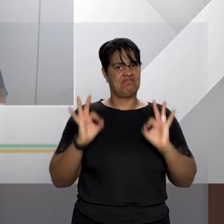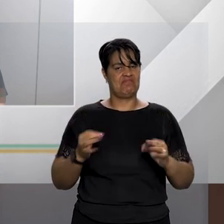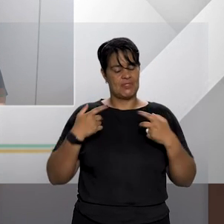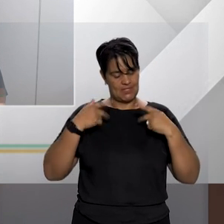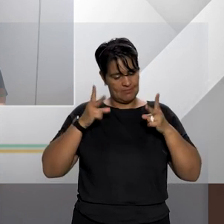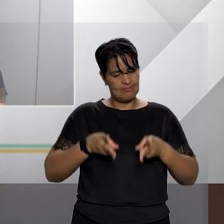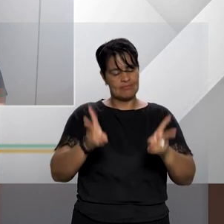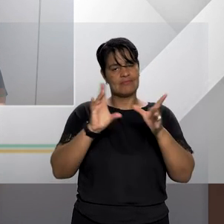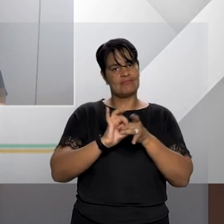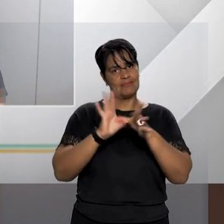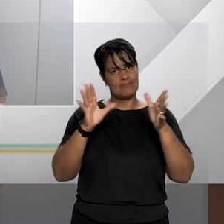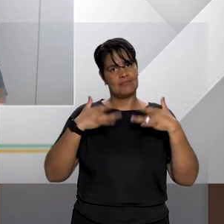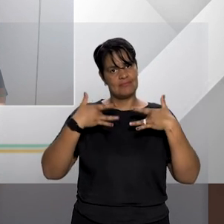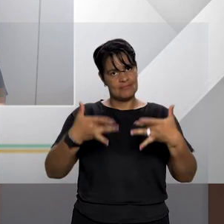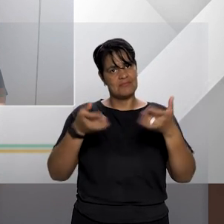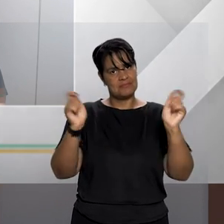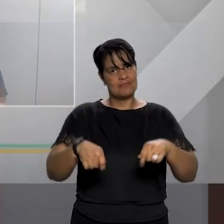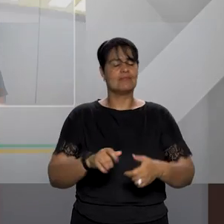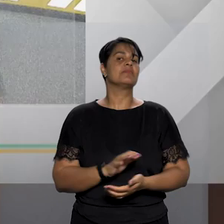também à disposição